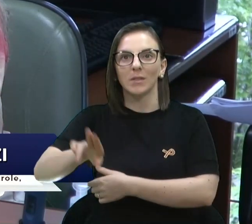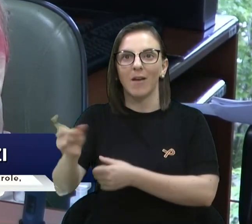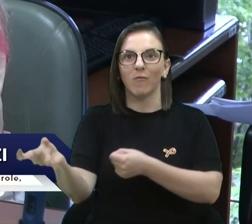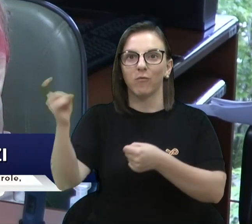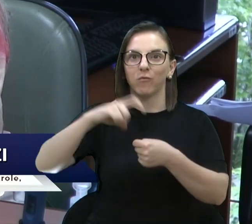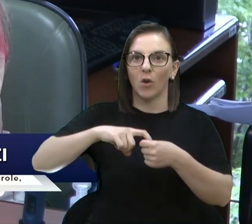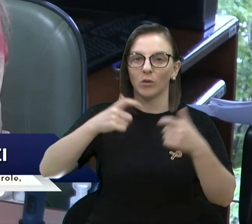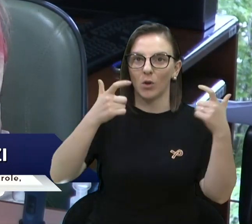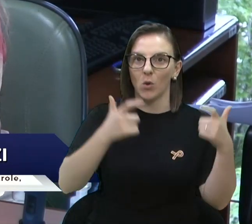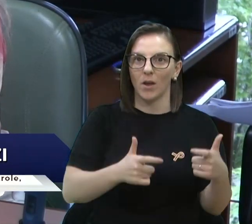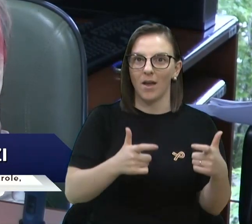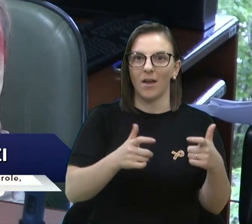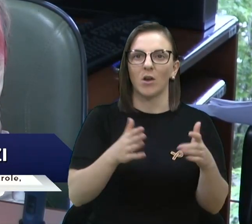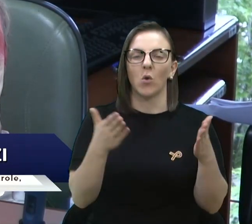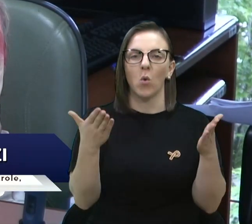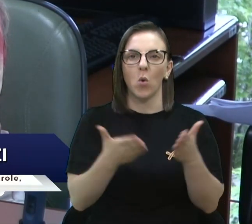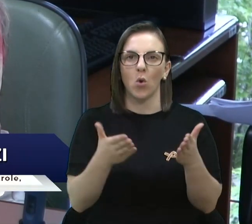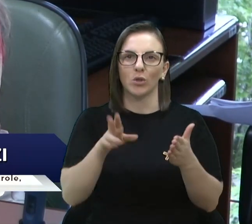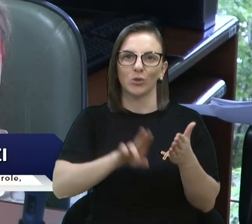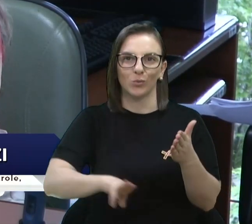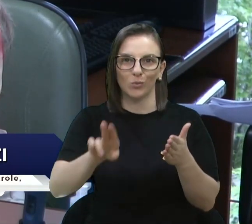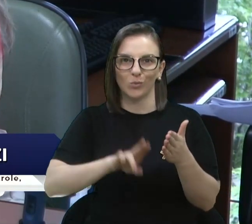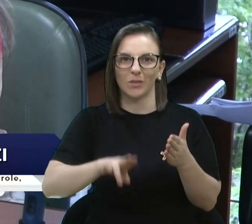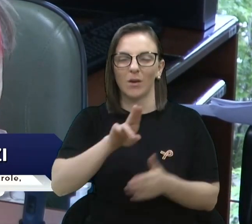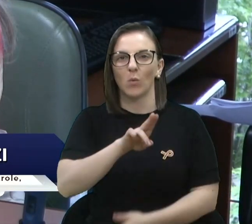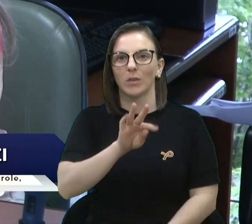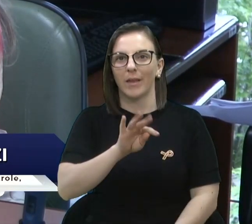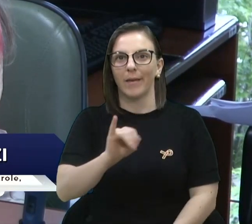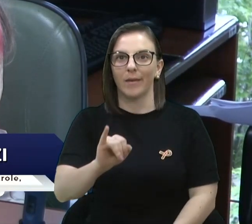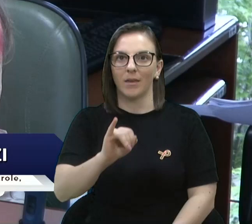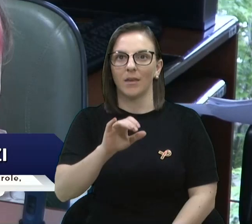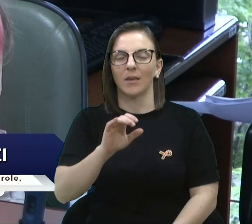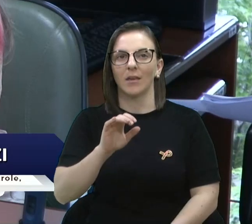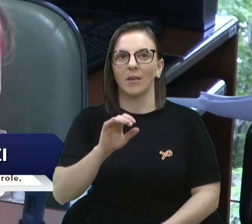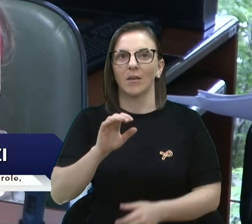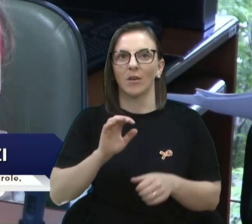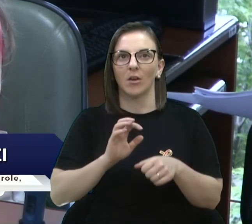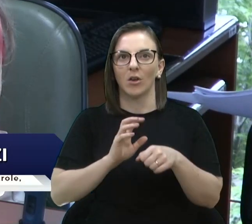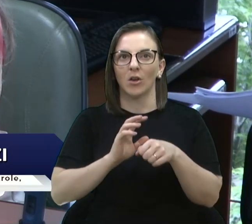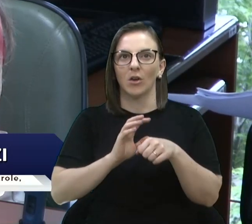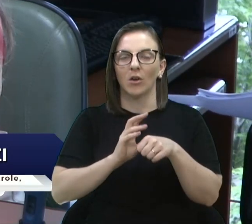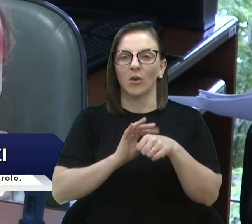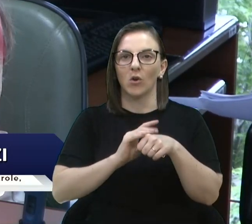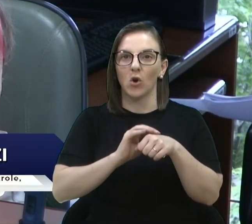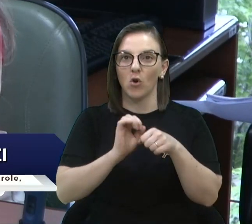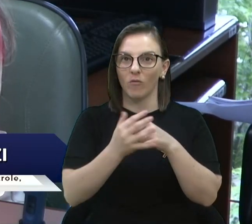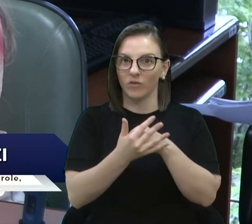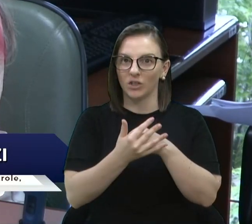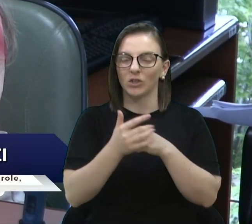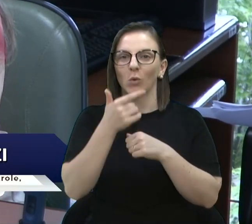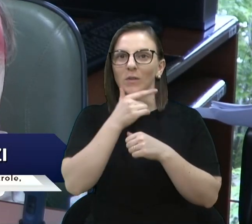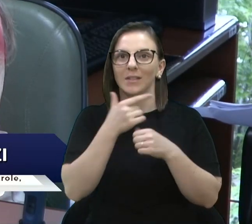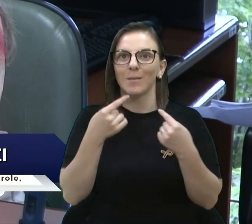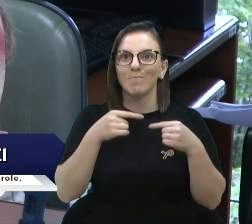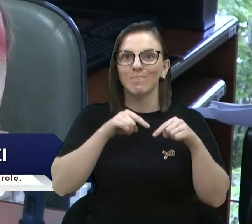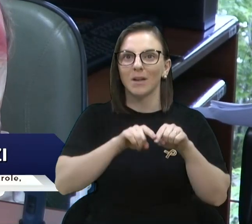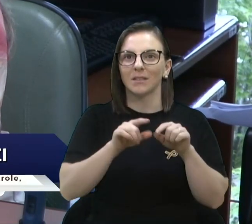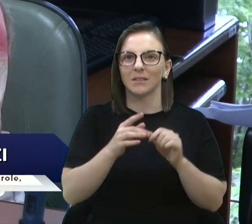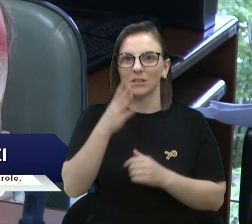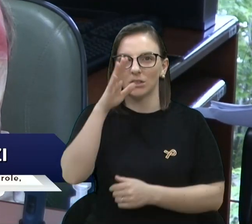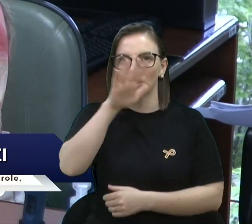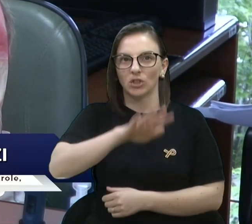hoje está sendo alocado para leitos de UTI e COVID e a gente conseguir trabalhar na parceria do geral, sim, a gente poderá aumentar